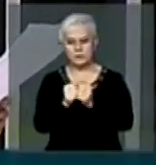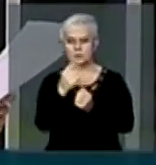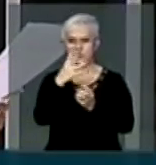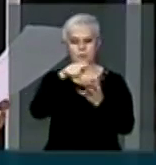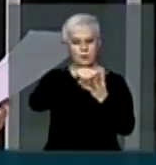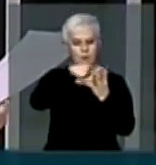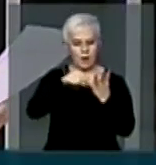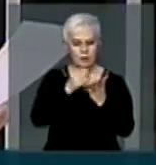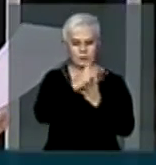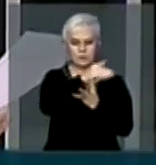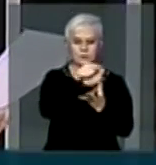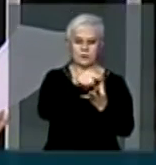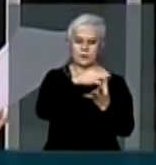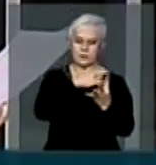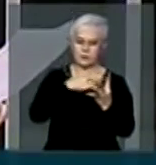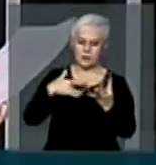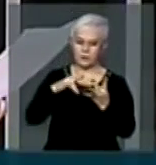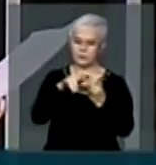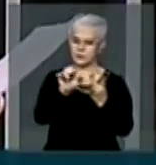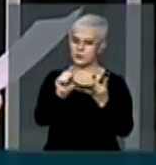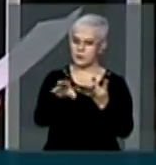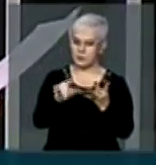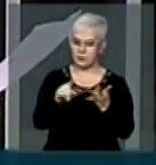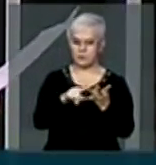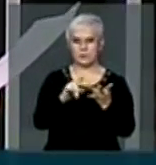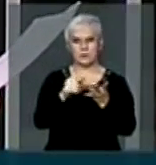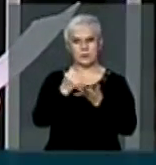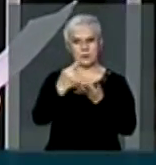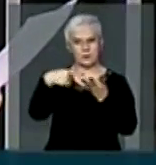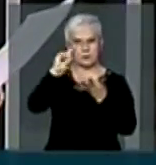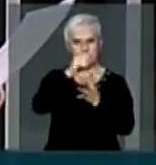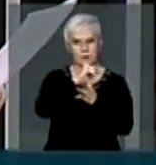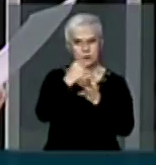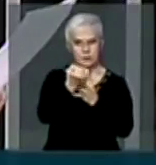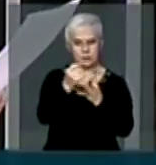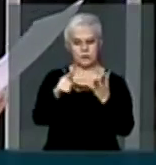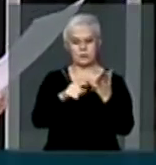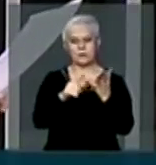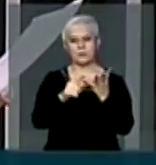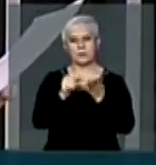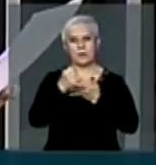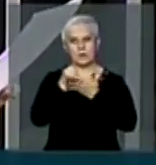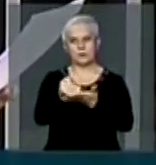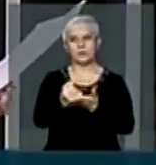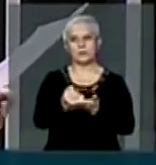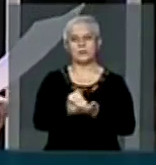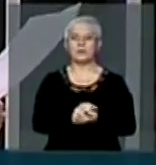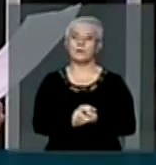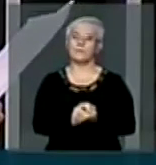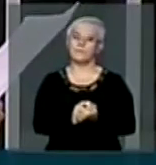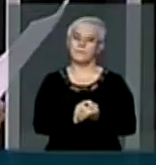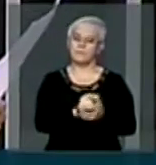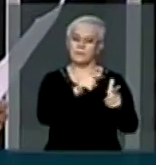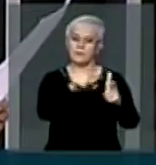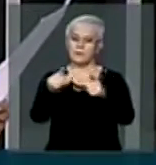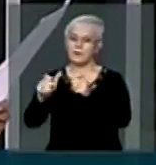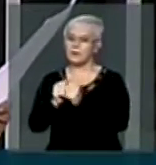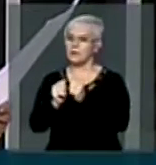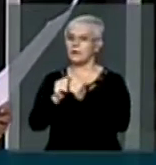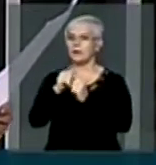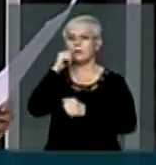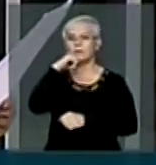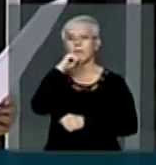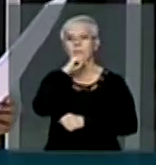eixos, na saúde, na educação, no desenvolvimento social e na assistência. Cada canto Mãe Coruja,